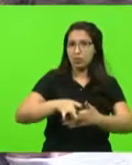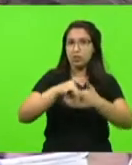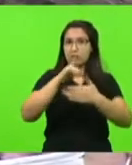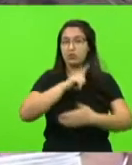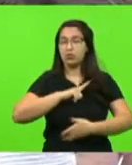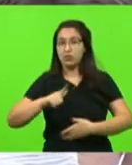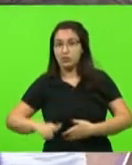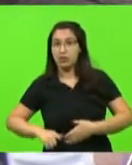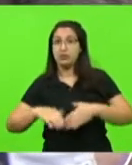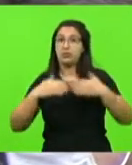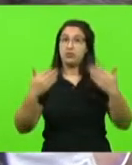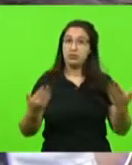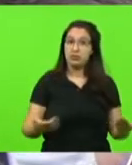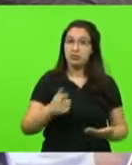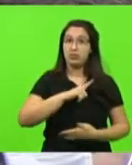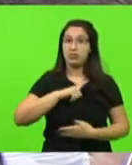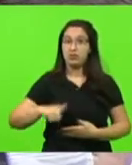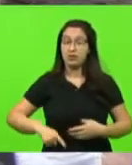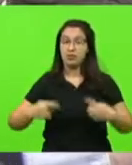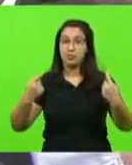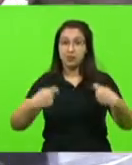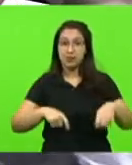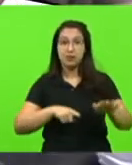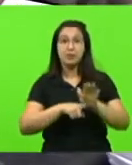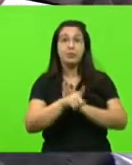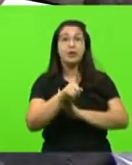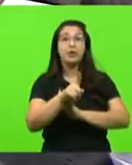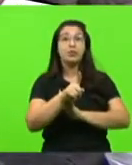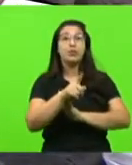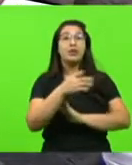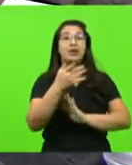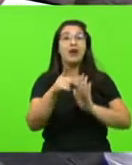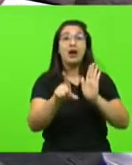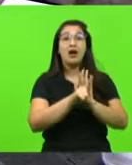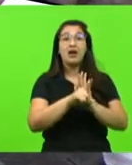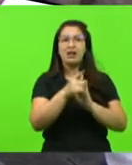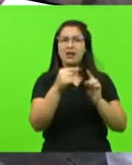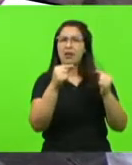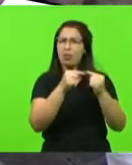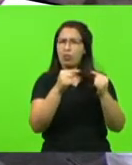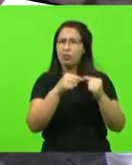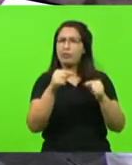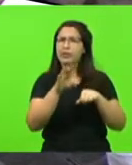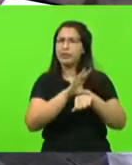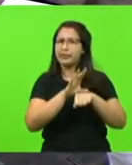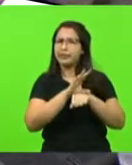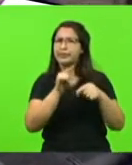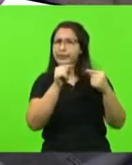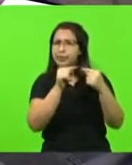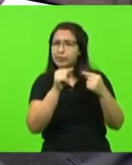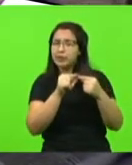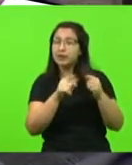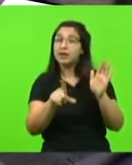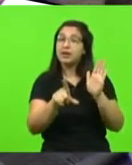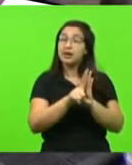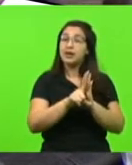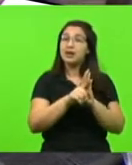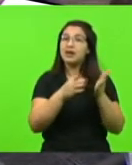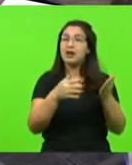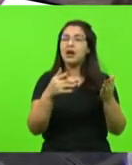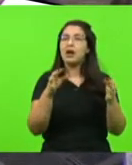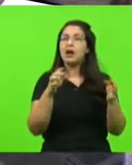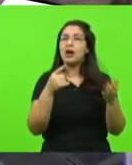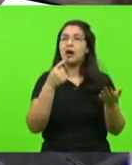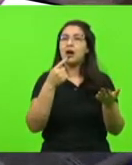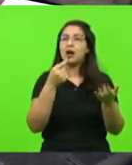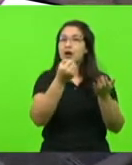então o governo deveria questionar a constitucionalidade da própria lei, porque a lei em vigor, ela estabelece 10% de vinculação.